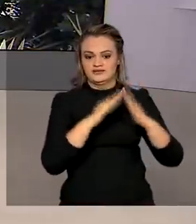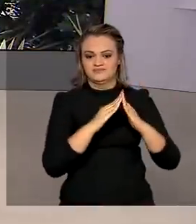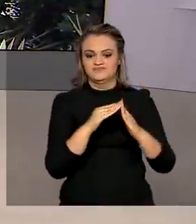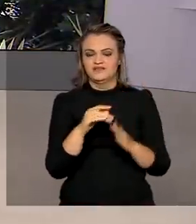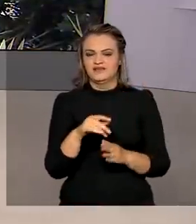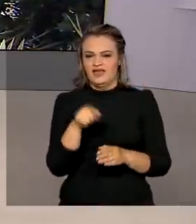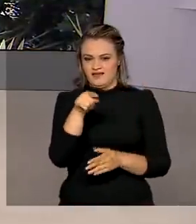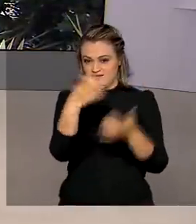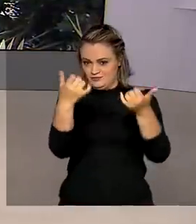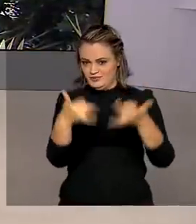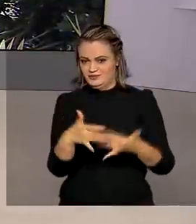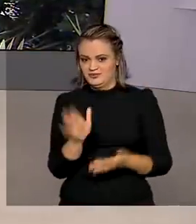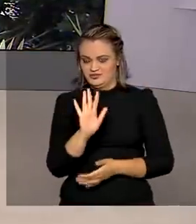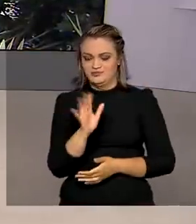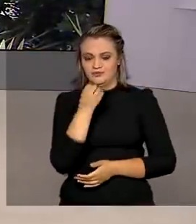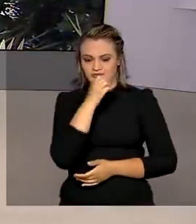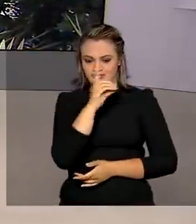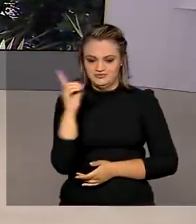Bom dia, Tiago.